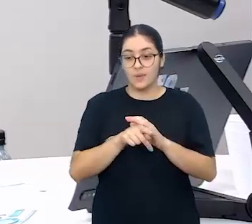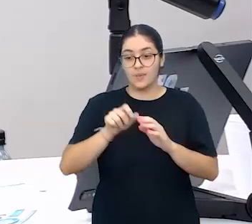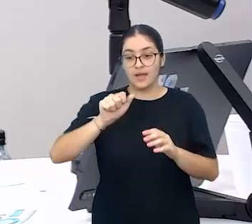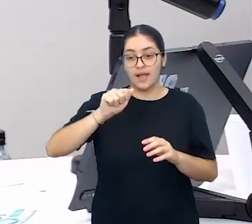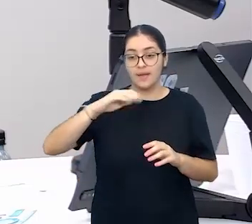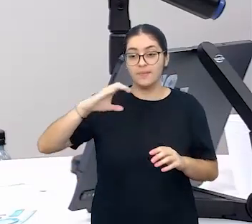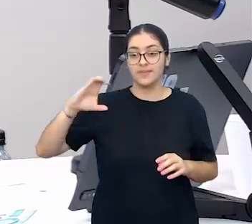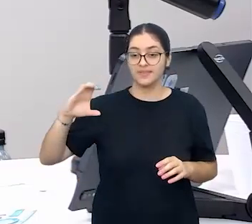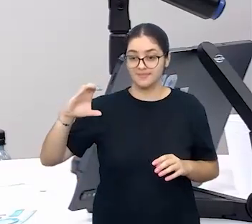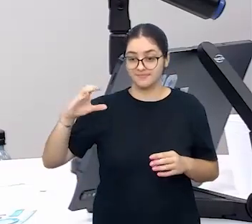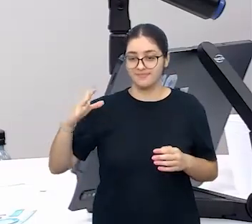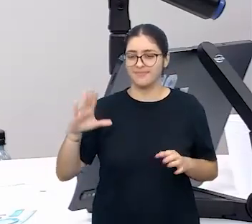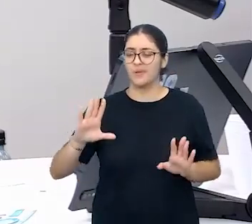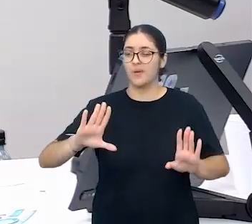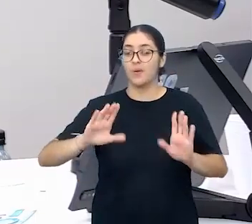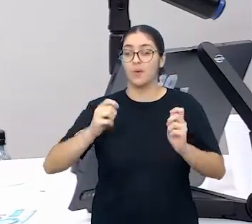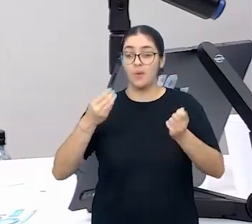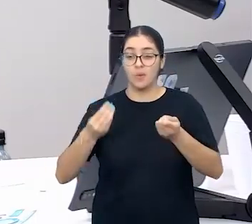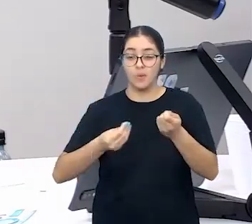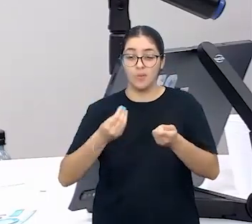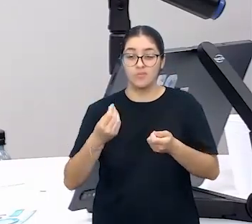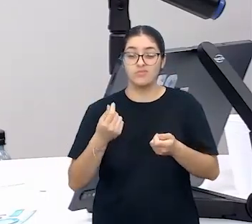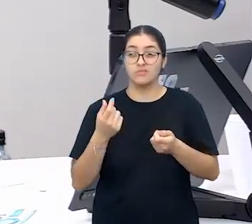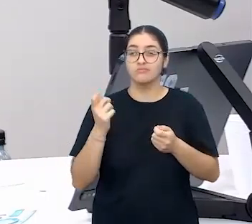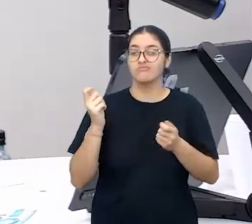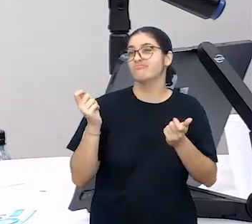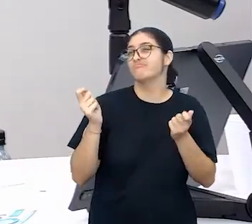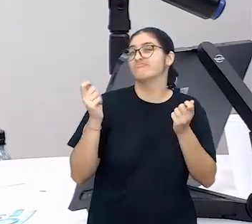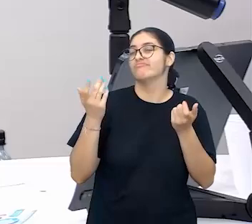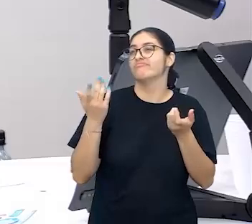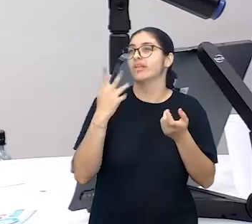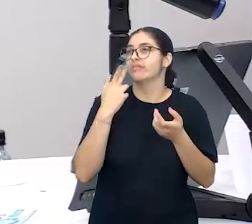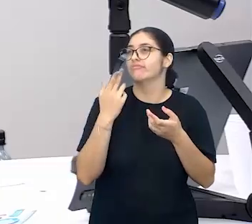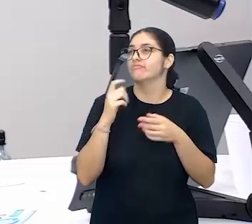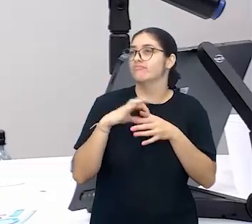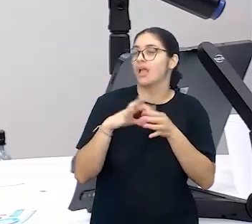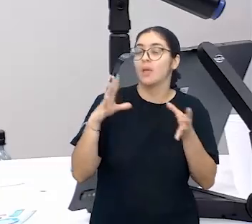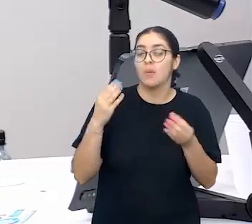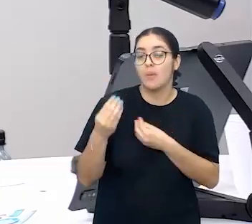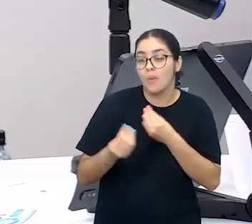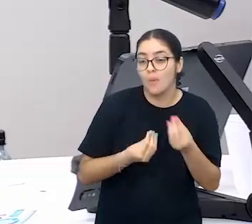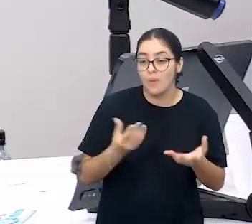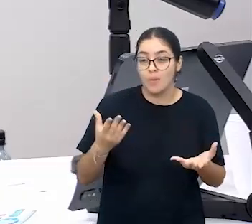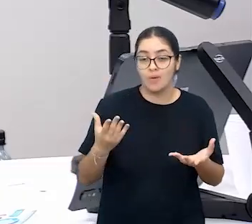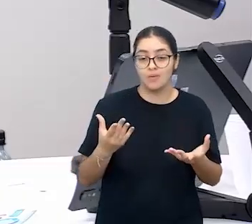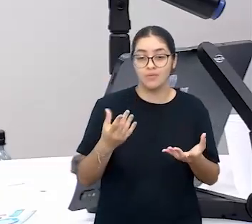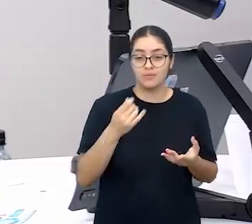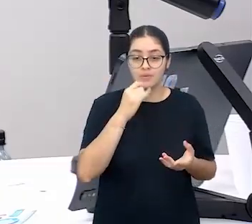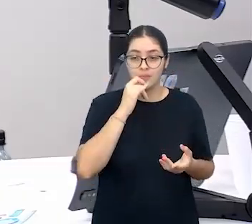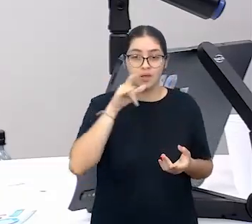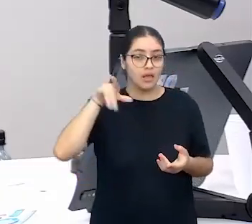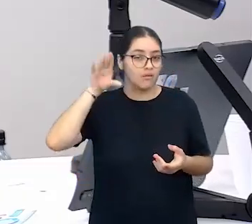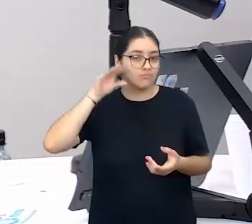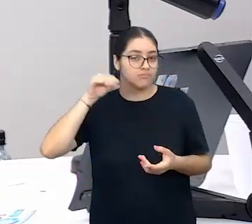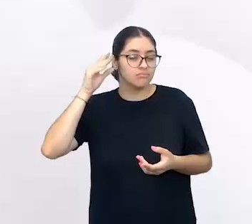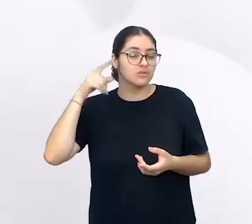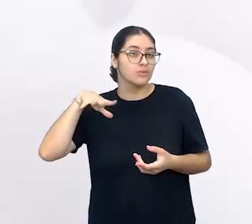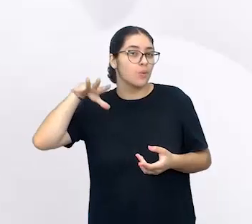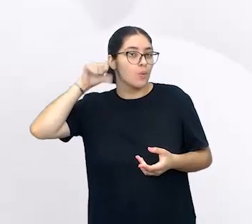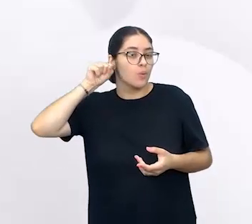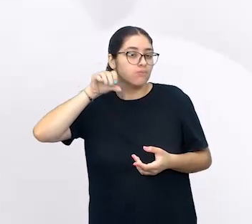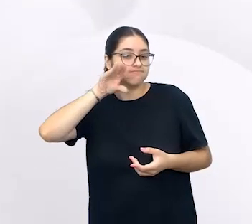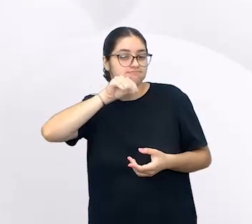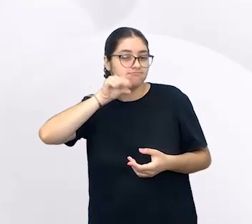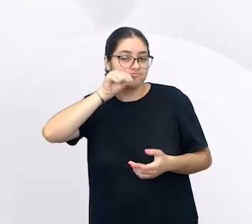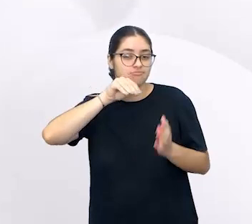Permite a gente o quê? Estabelecer ali, fazendo uma analogia com a leitura em voz alta que a gente trouxe, que a gente trouxe,